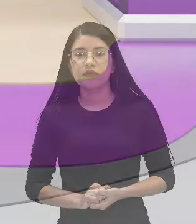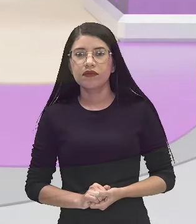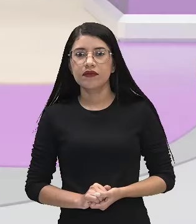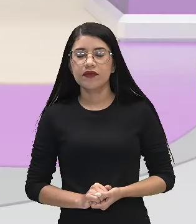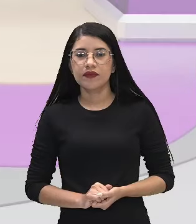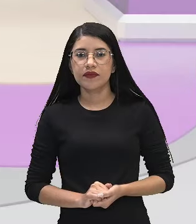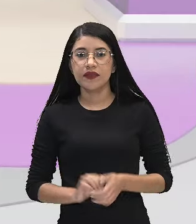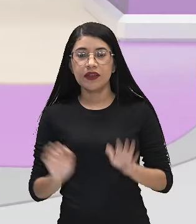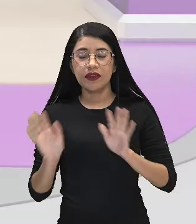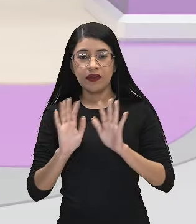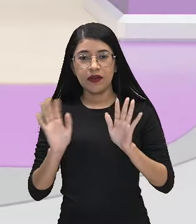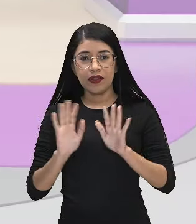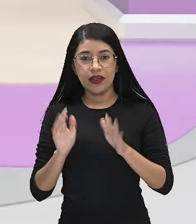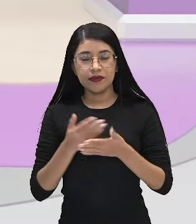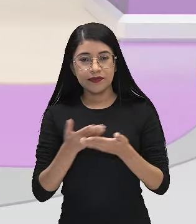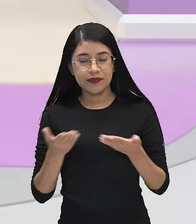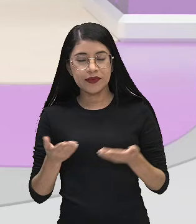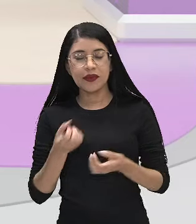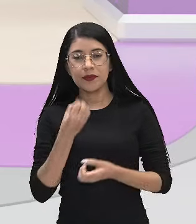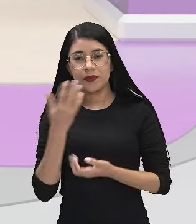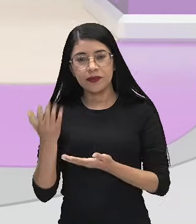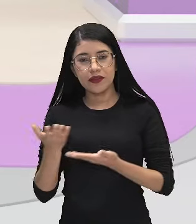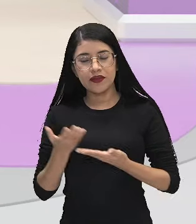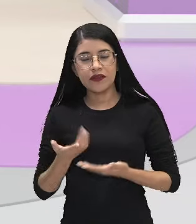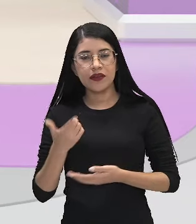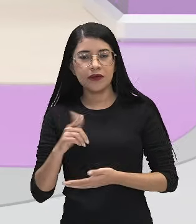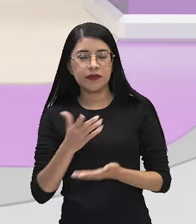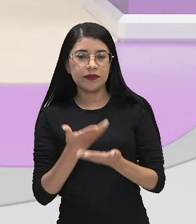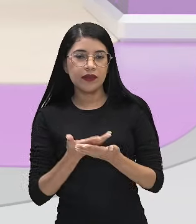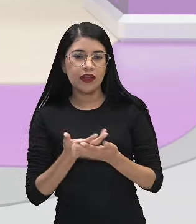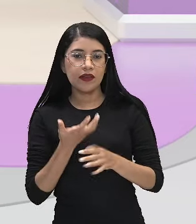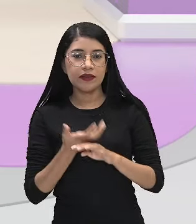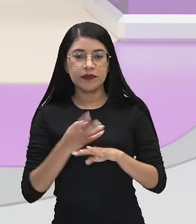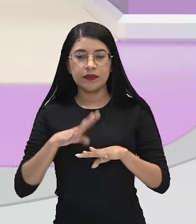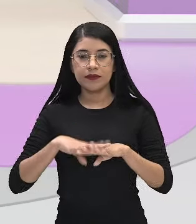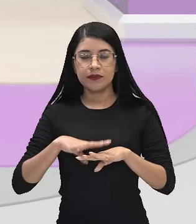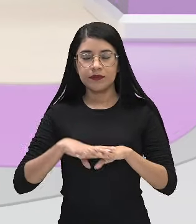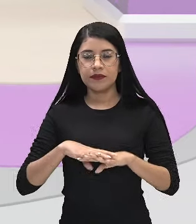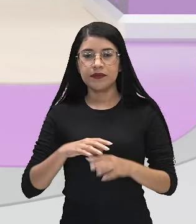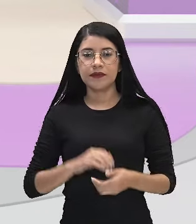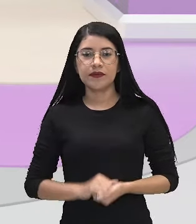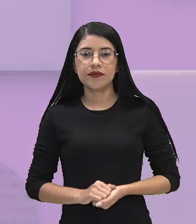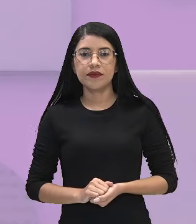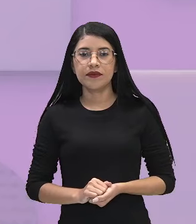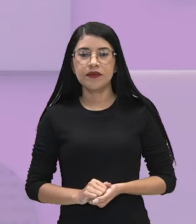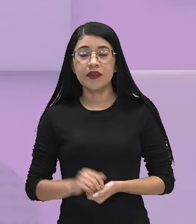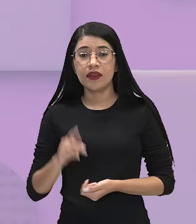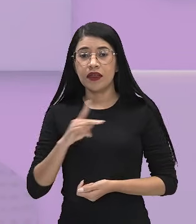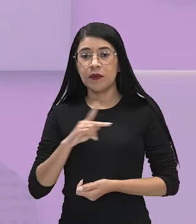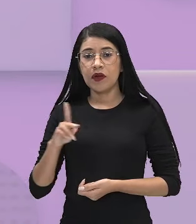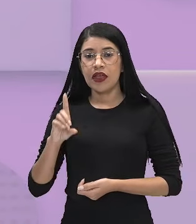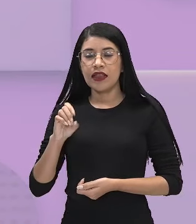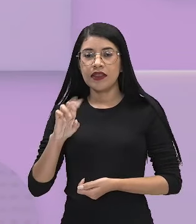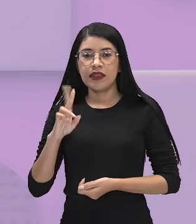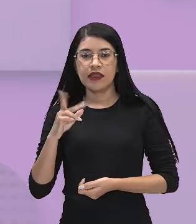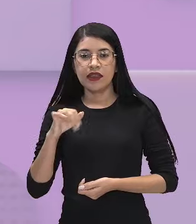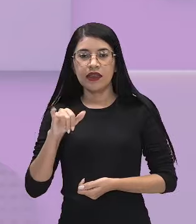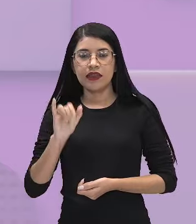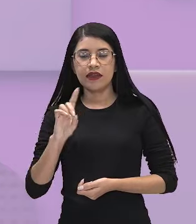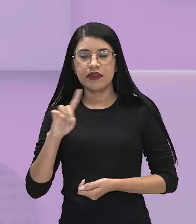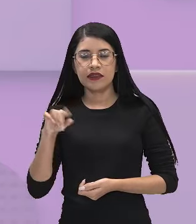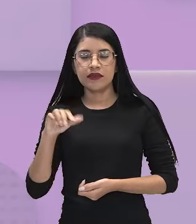Olá a todos! Sejam bem-vindos a mais uma aula de matemática. Eu sou a professora Deísa